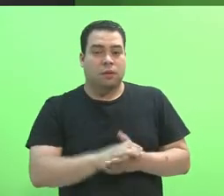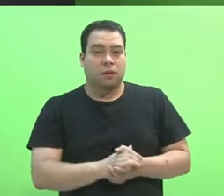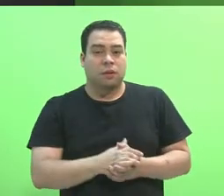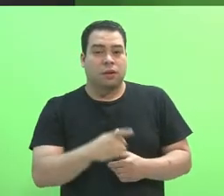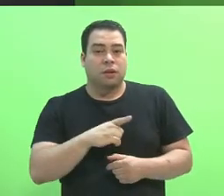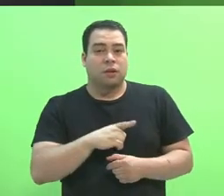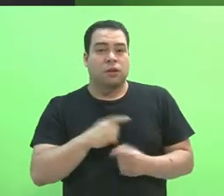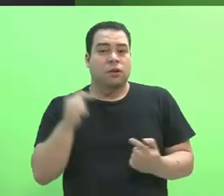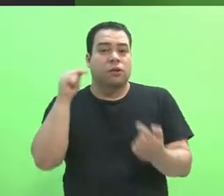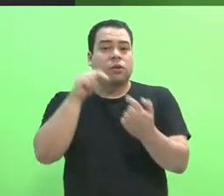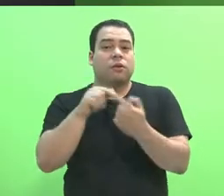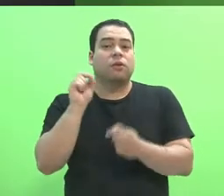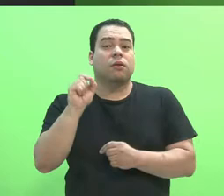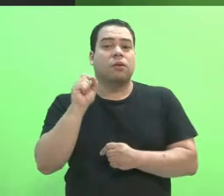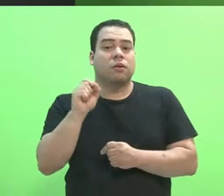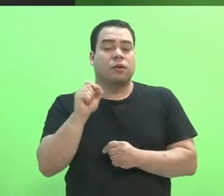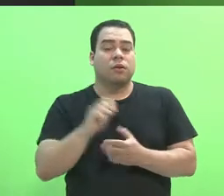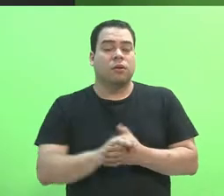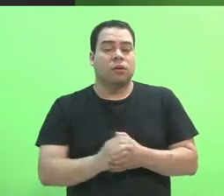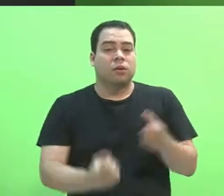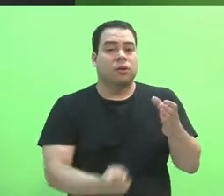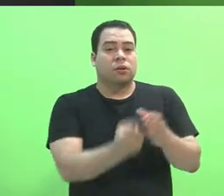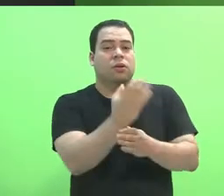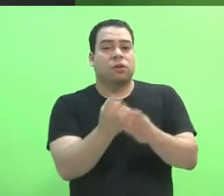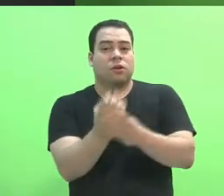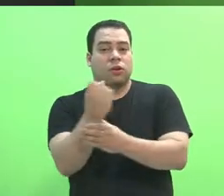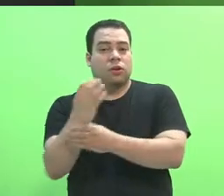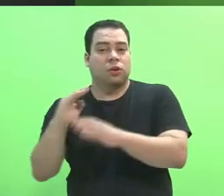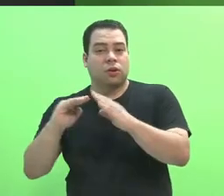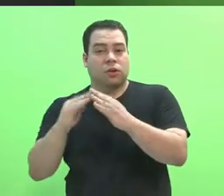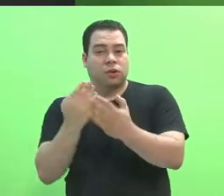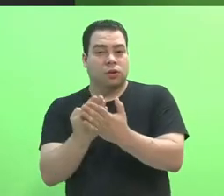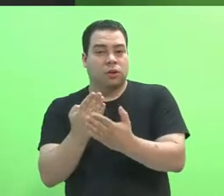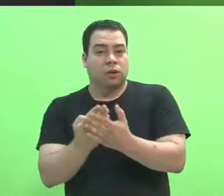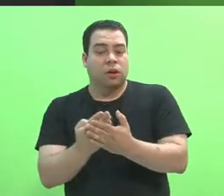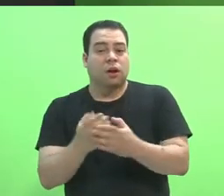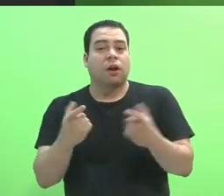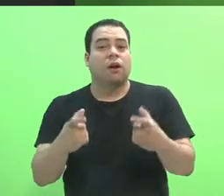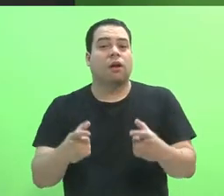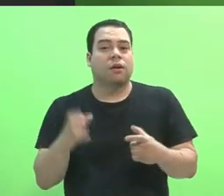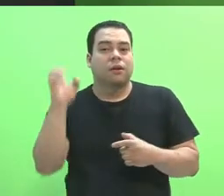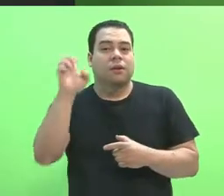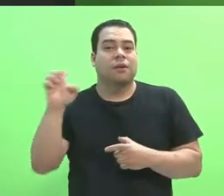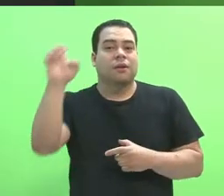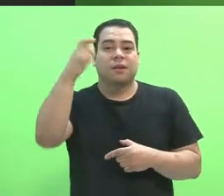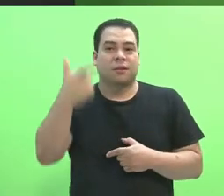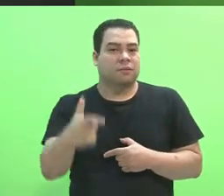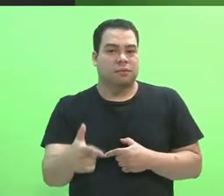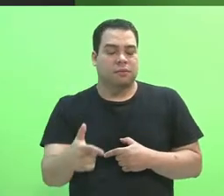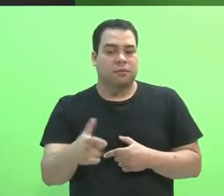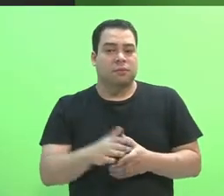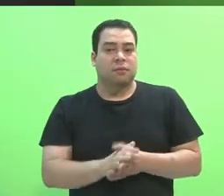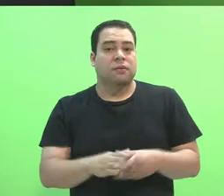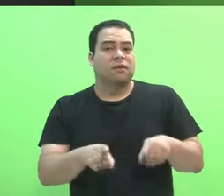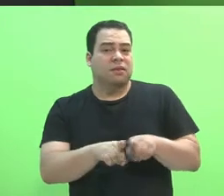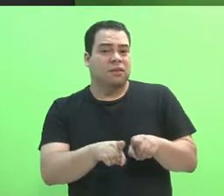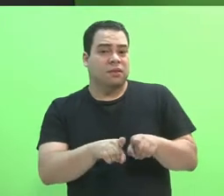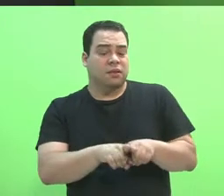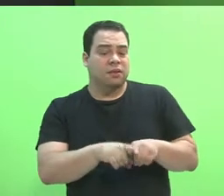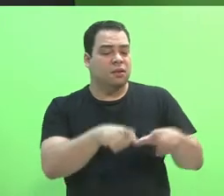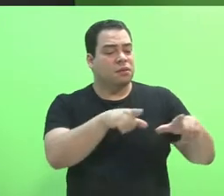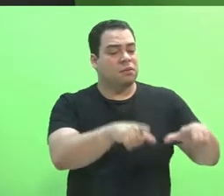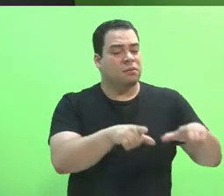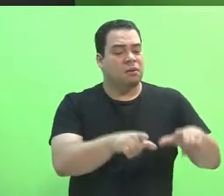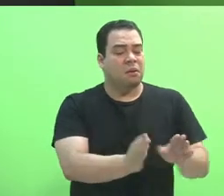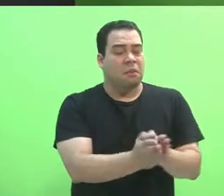a implantação de unidades de ensino em estados ainda desprovidos destas instituições, mas também em periferias